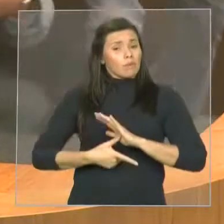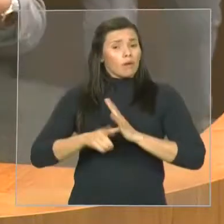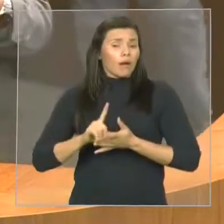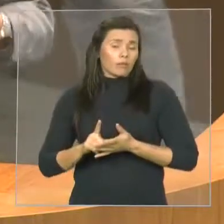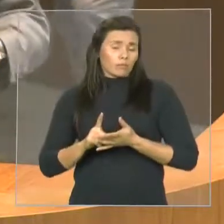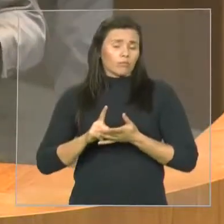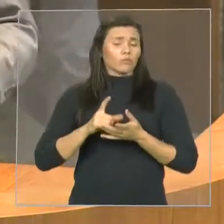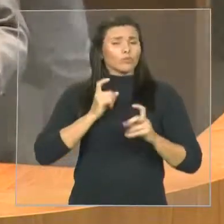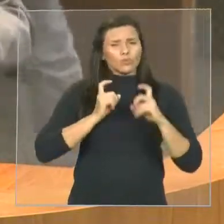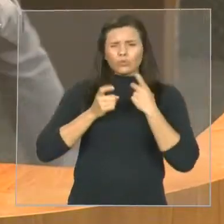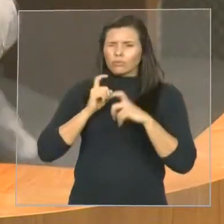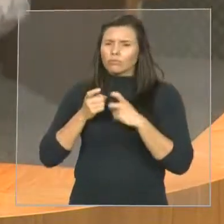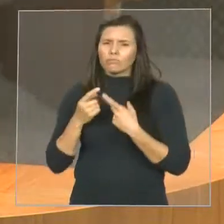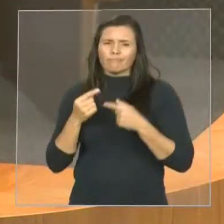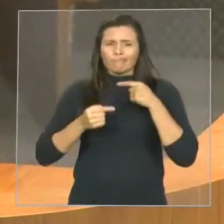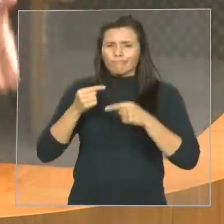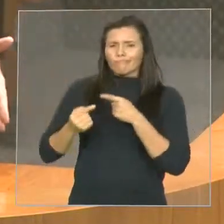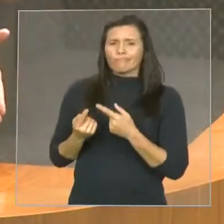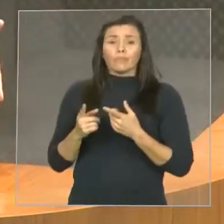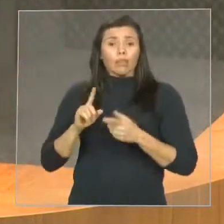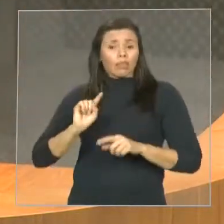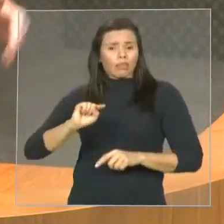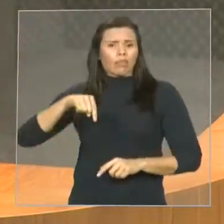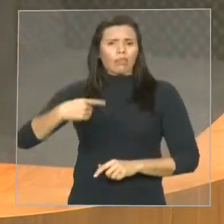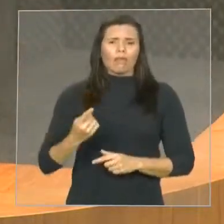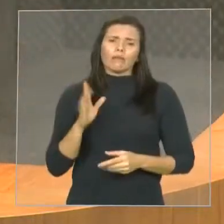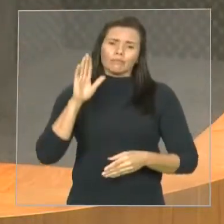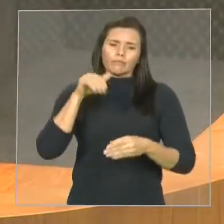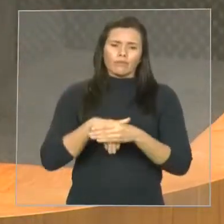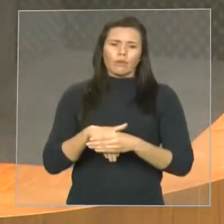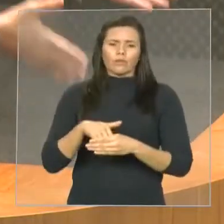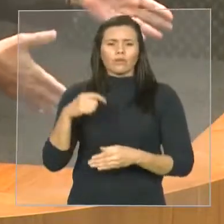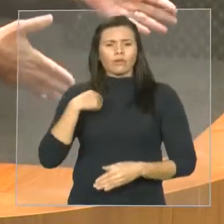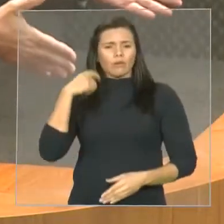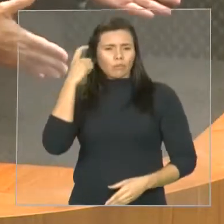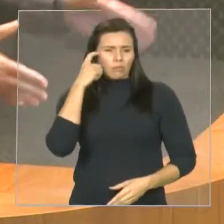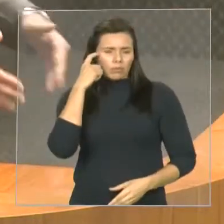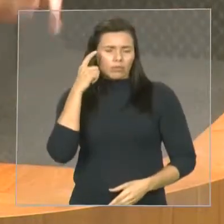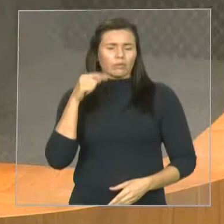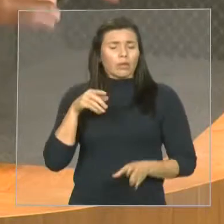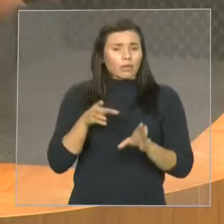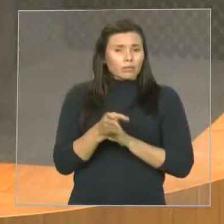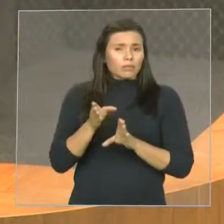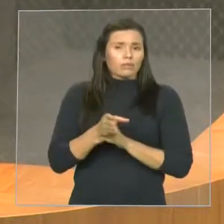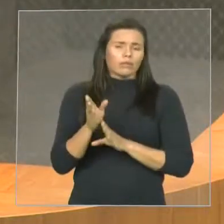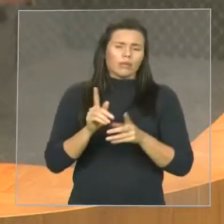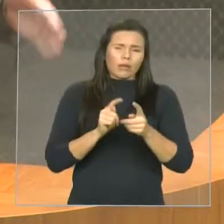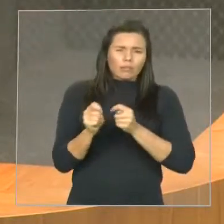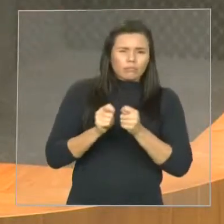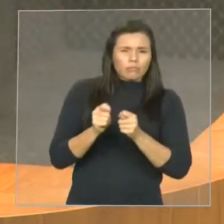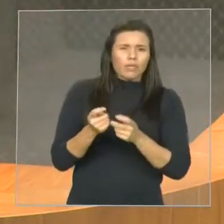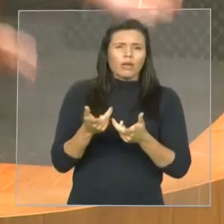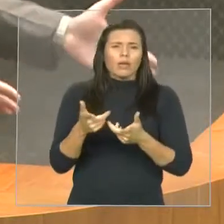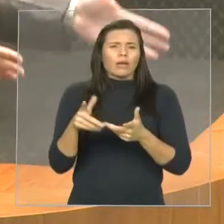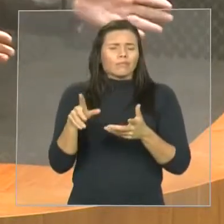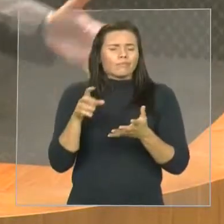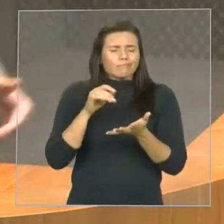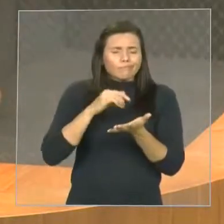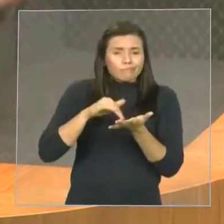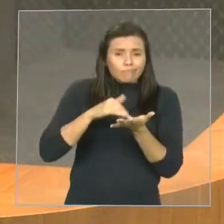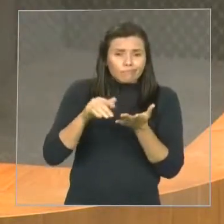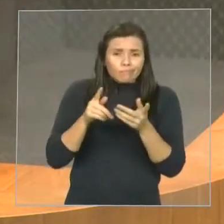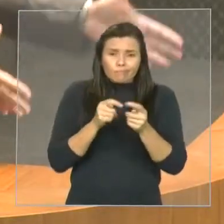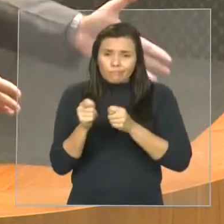Eu, pessoalmente, acho que deveria ser fortalecido a estrutura que tem na Secretaria de Administração, que está administrada, no meu entendimento, por uma pessoa correta.